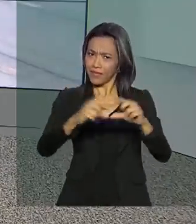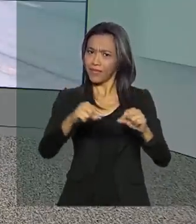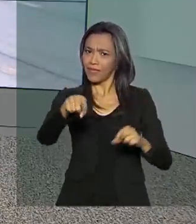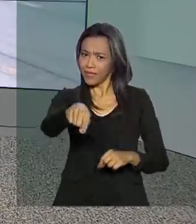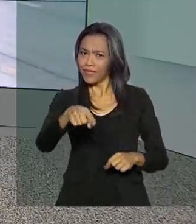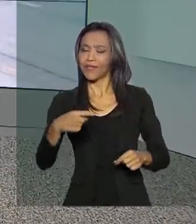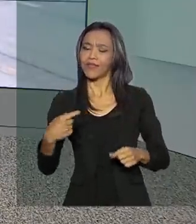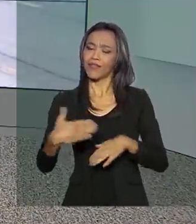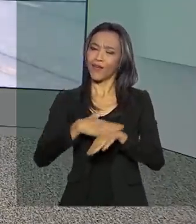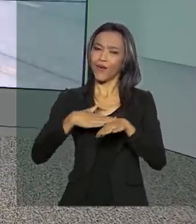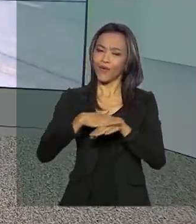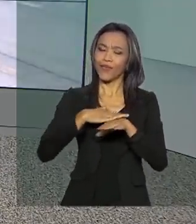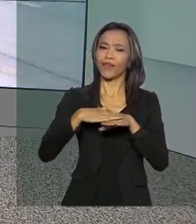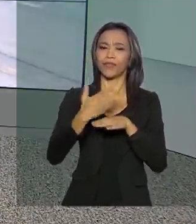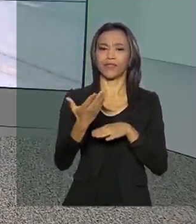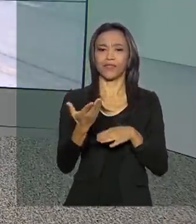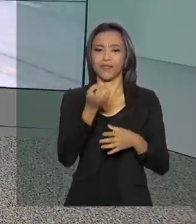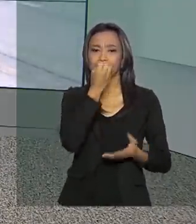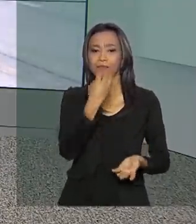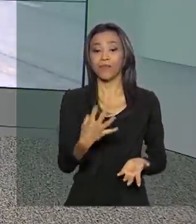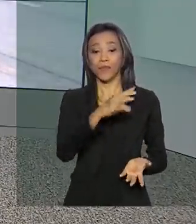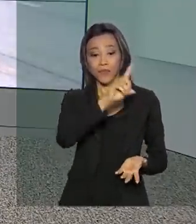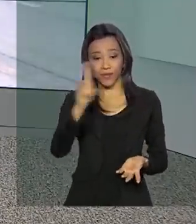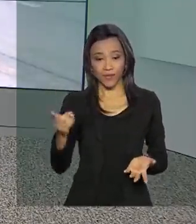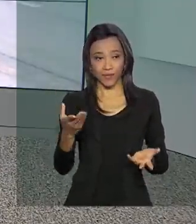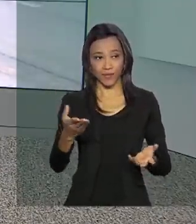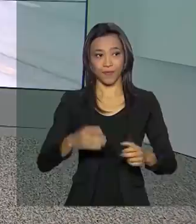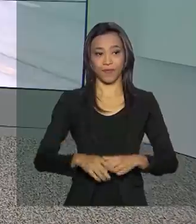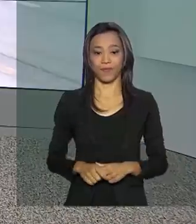e conversa com a gente agora. Bom dia, Luciana.